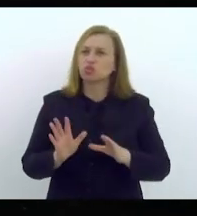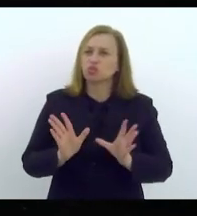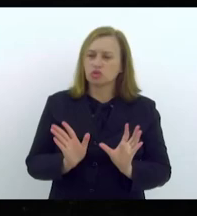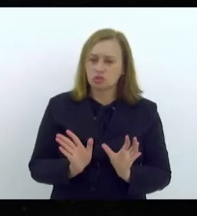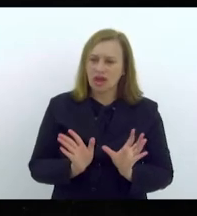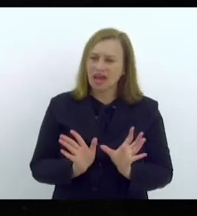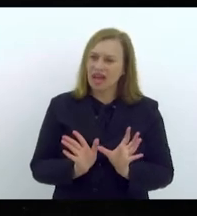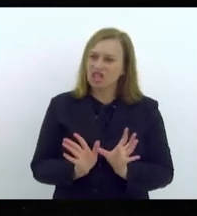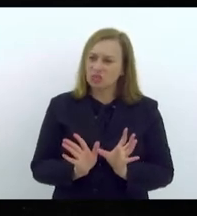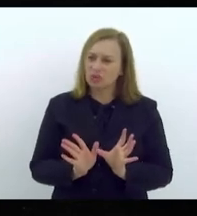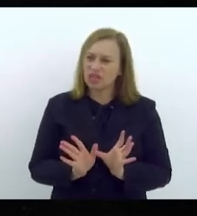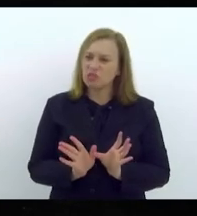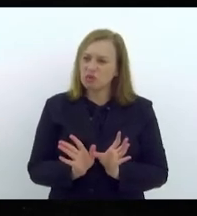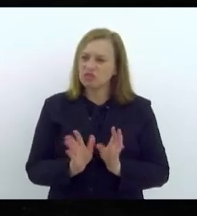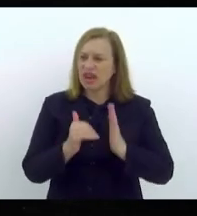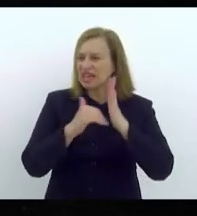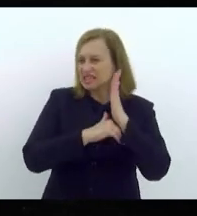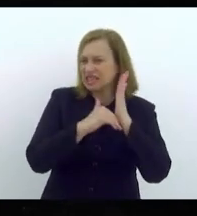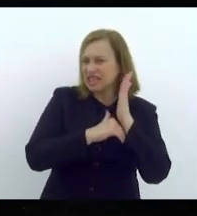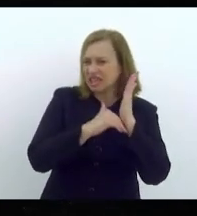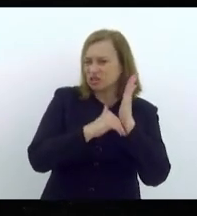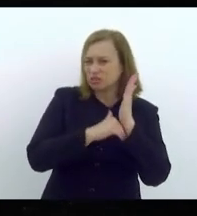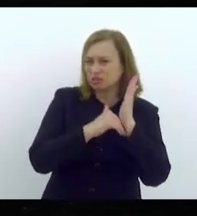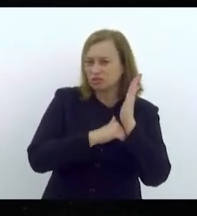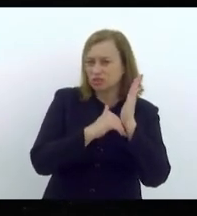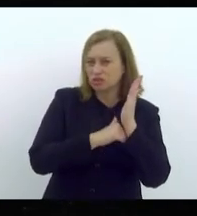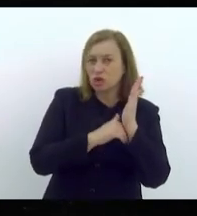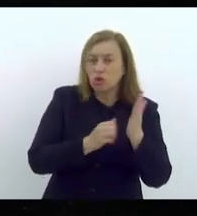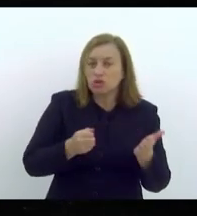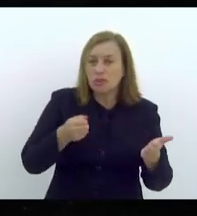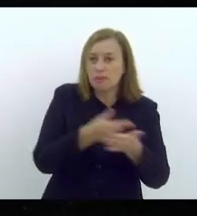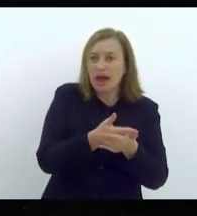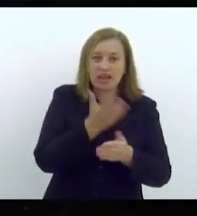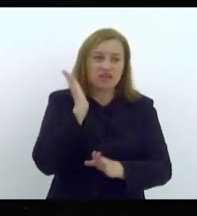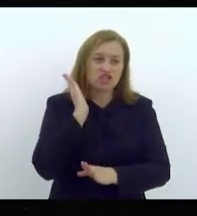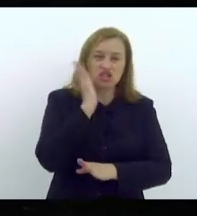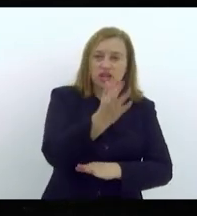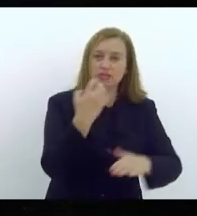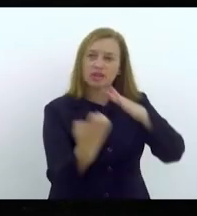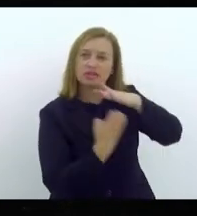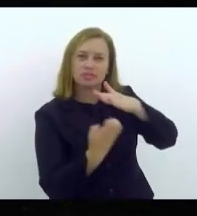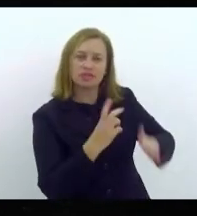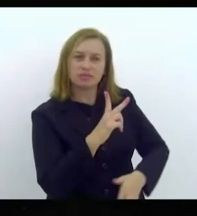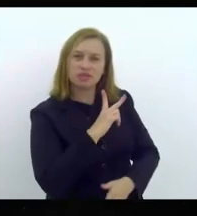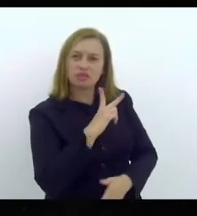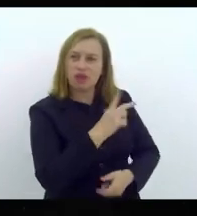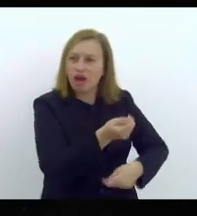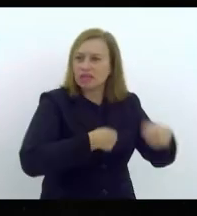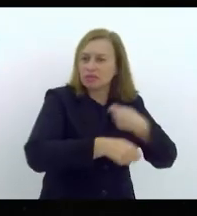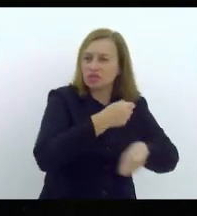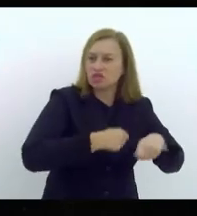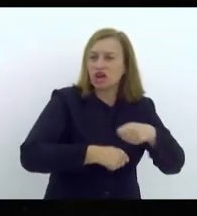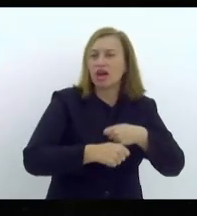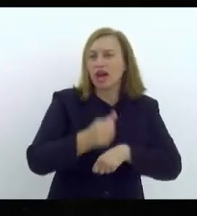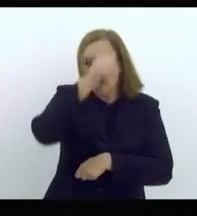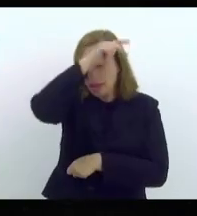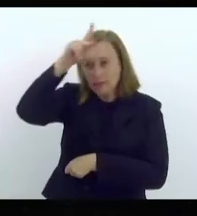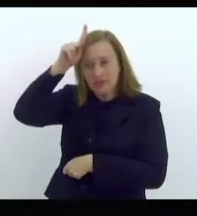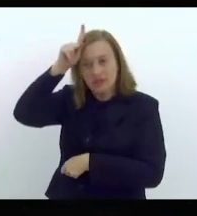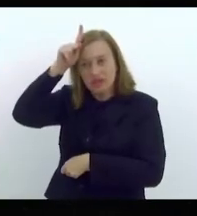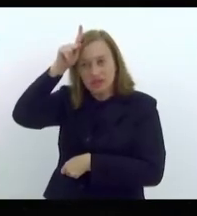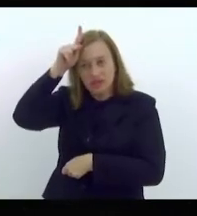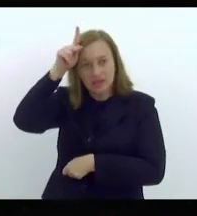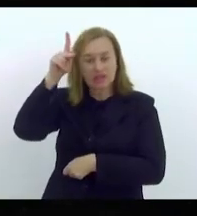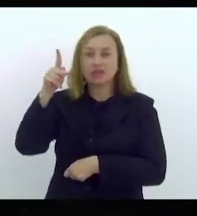paga e vai direto para o sistema para as empresas administrarem, a Prefeitura está fazendo uma verdadeira